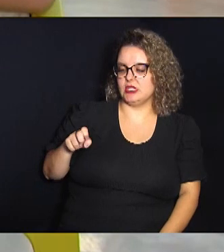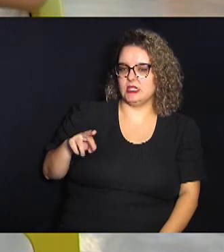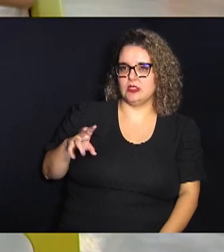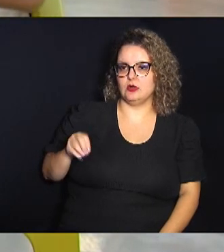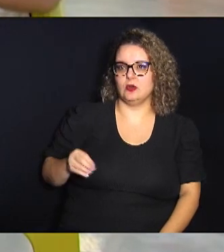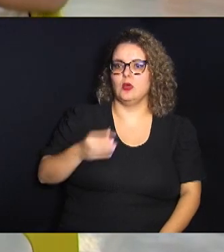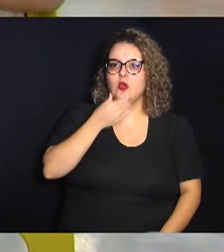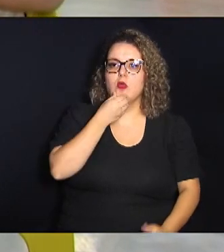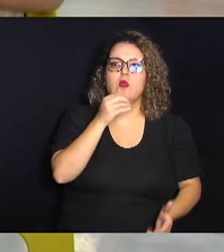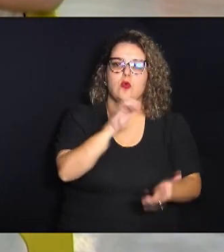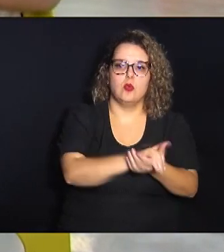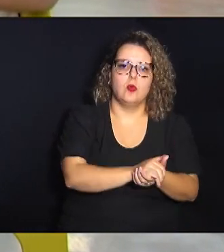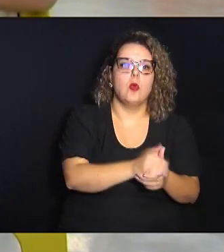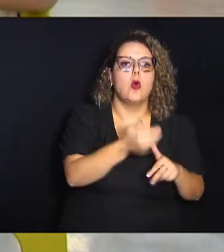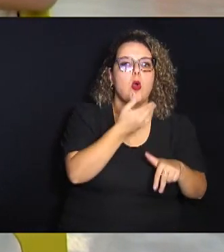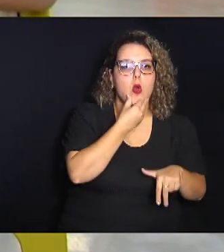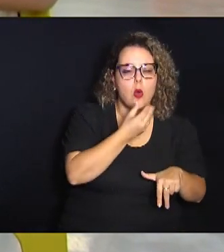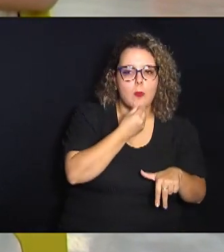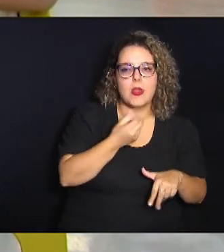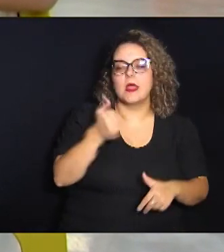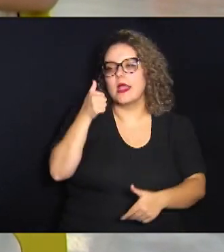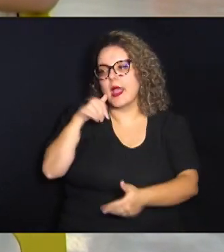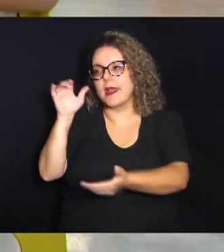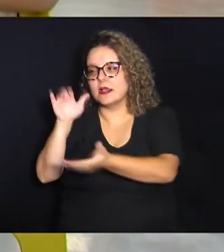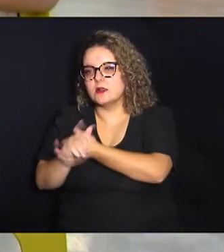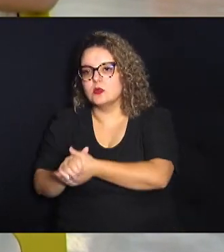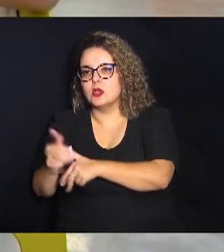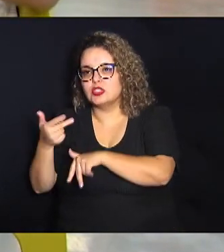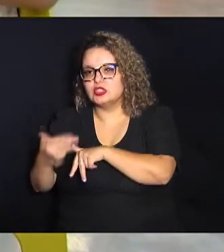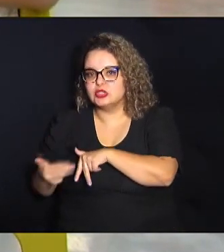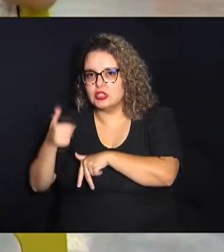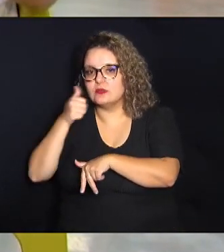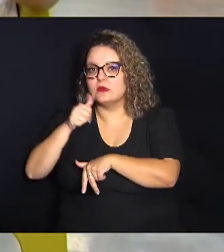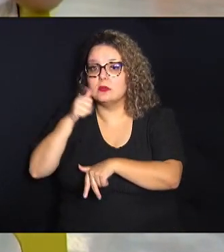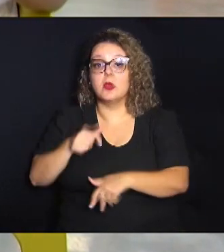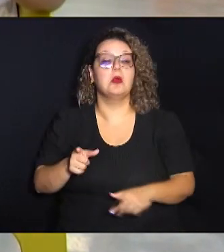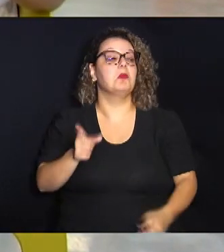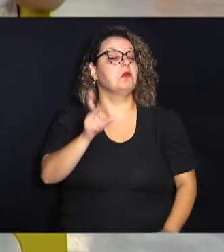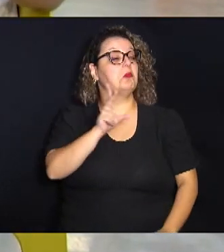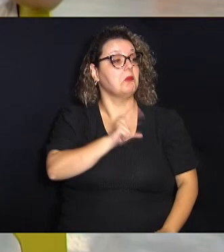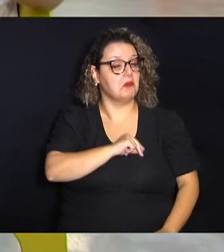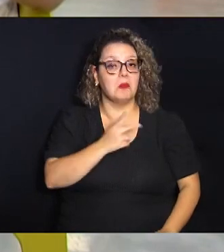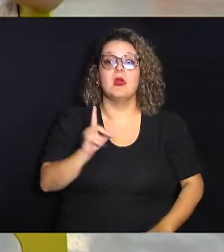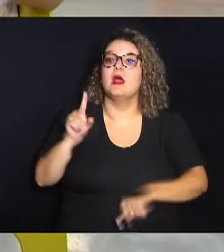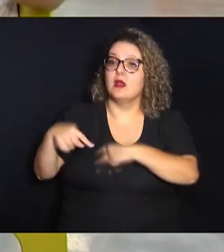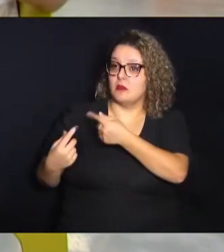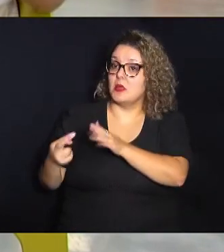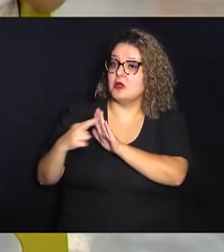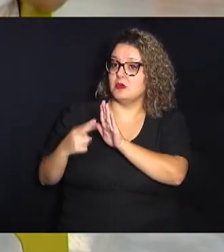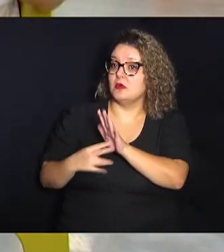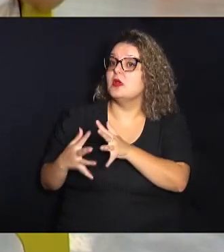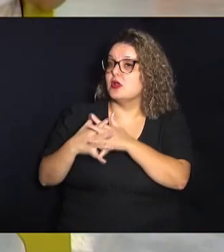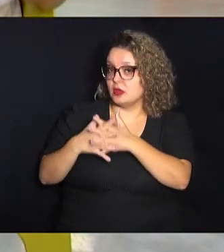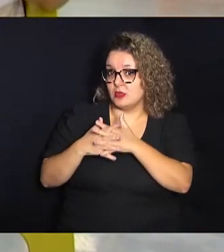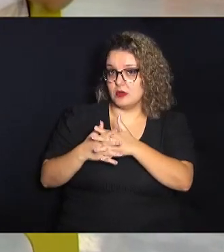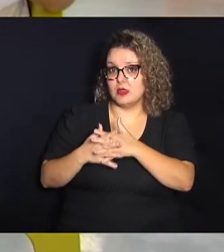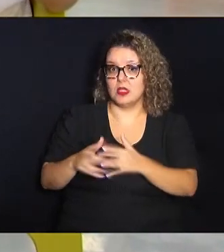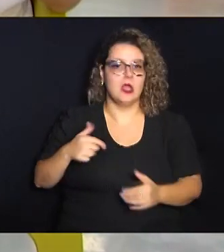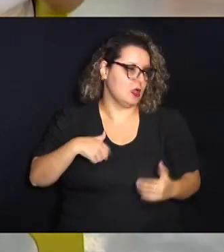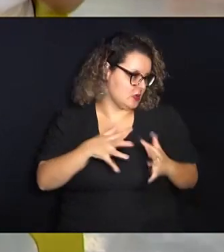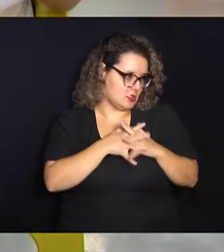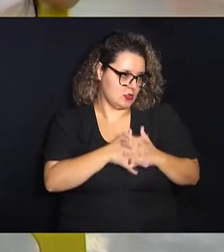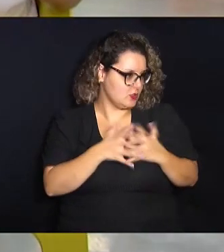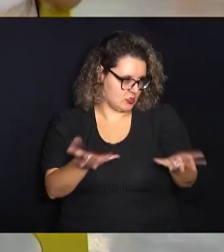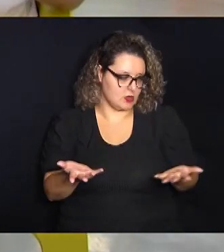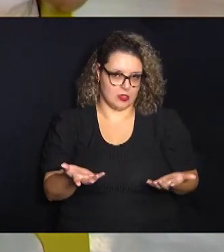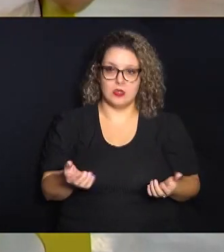marido ele é gênero masculino a esposa é gênero feminino olha só entra numa outra regra que o pessoal confunde muito homem e confundi agora